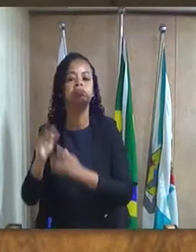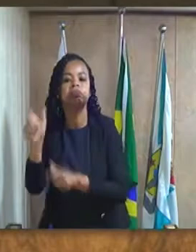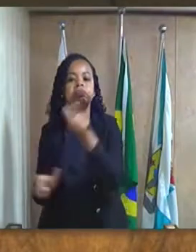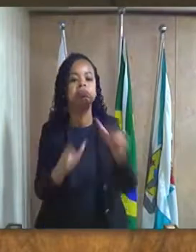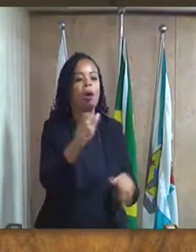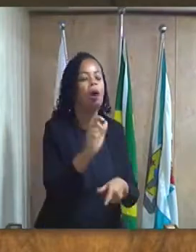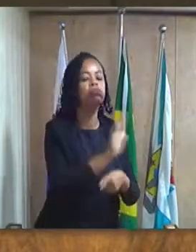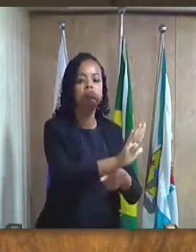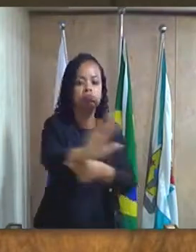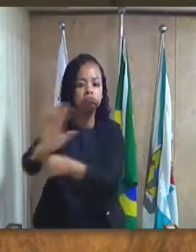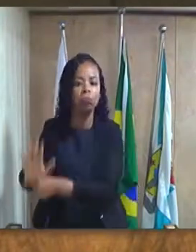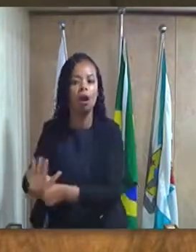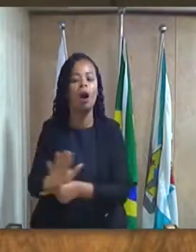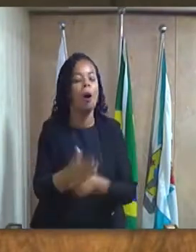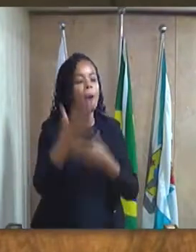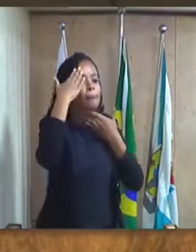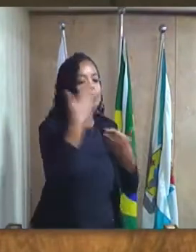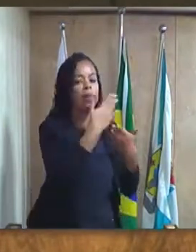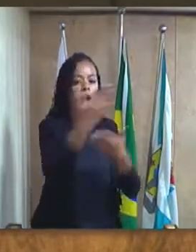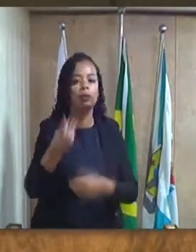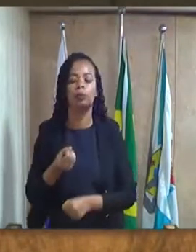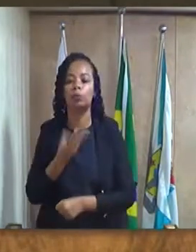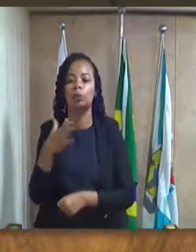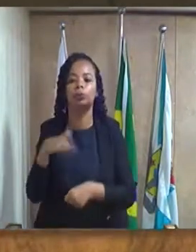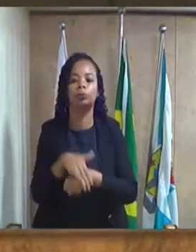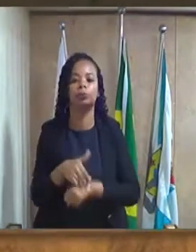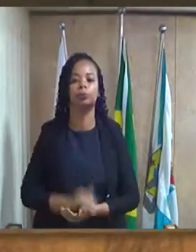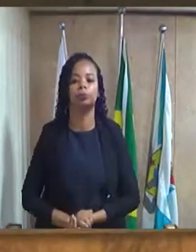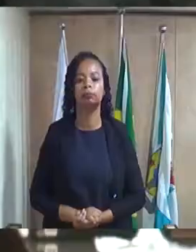atendidos. Obrigada e boa noite.